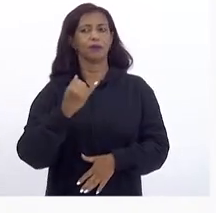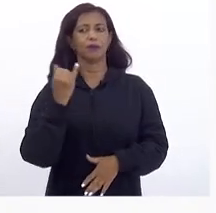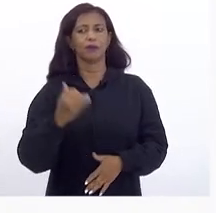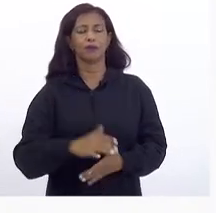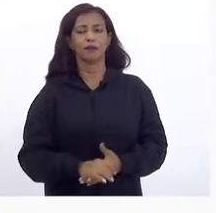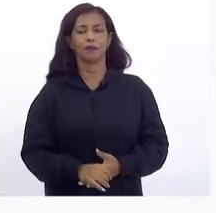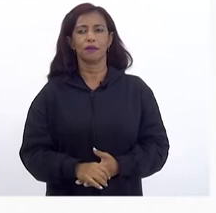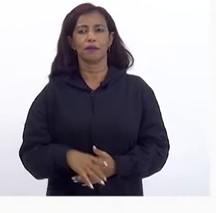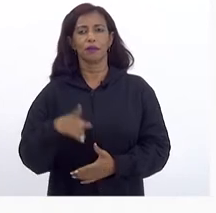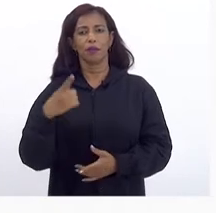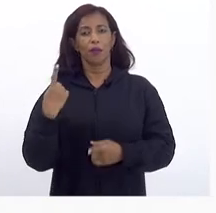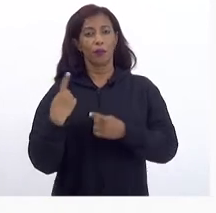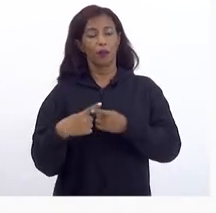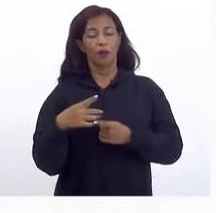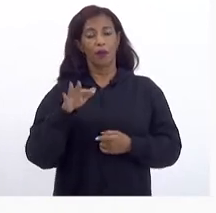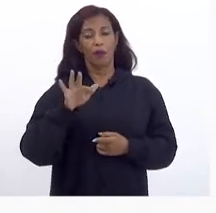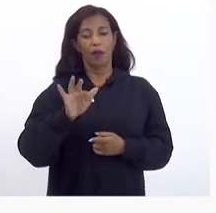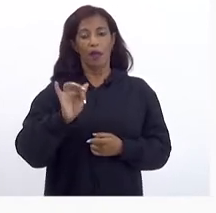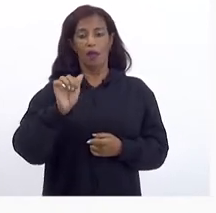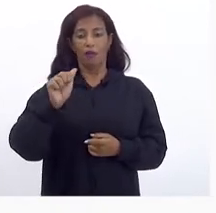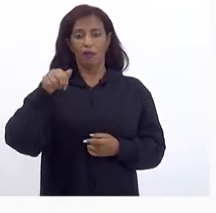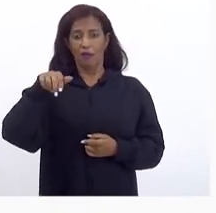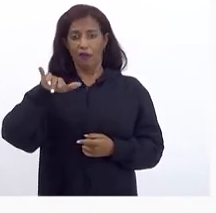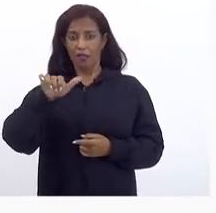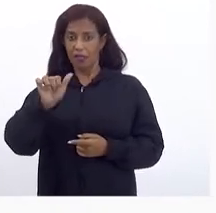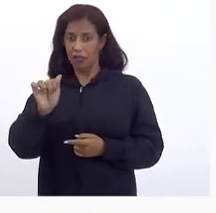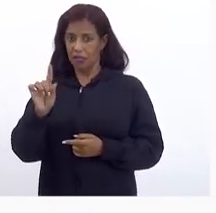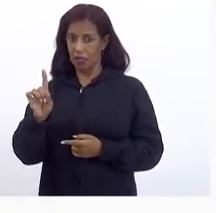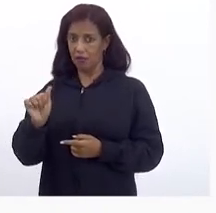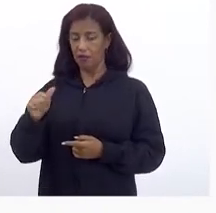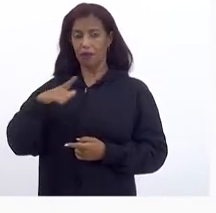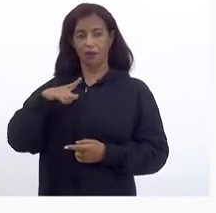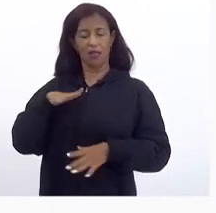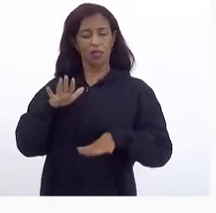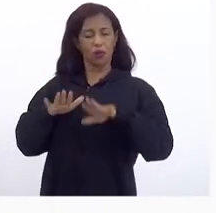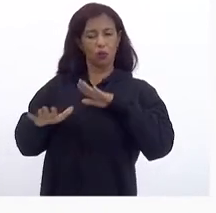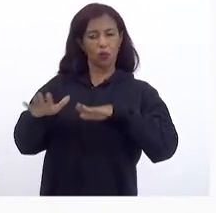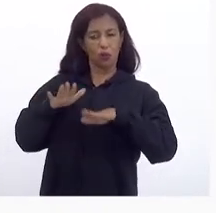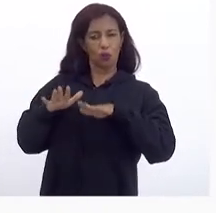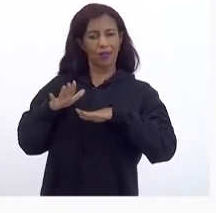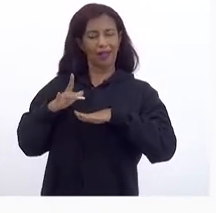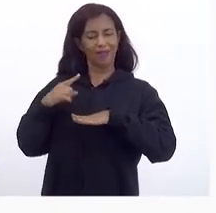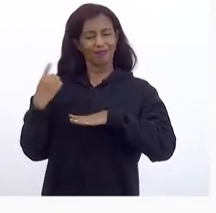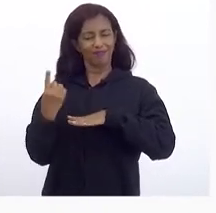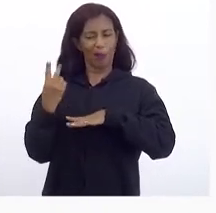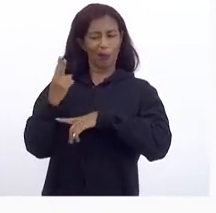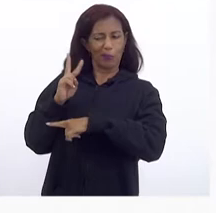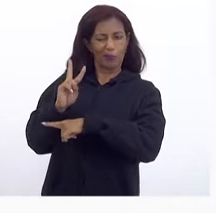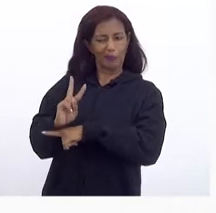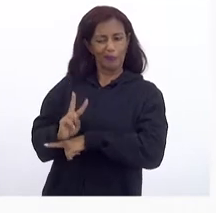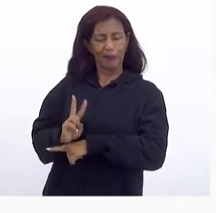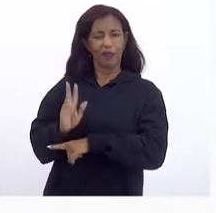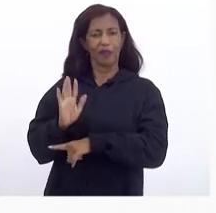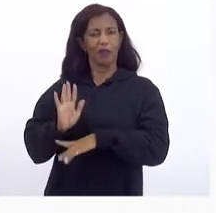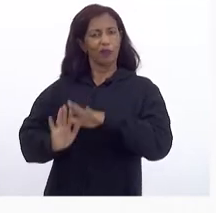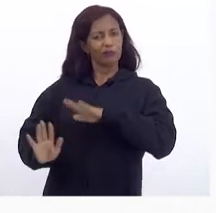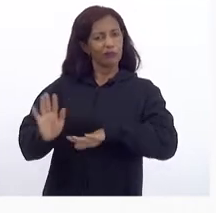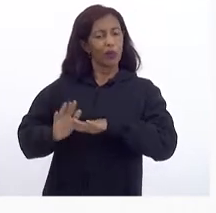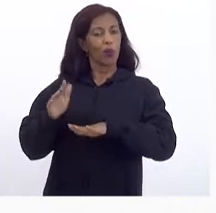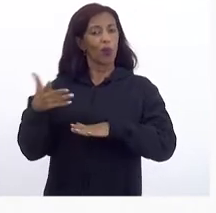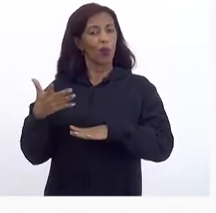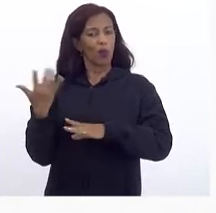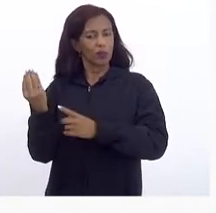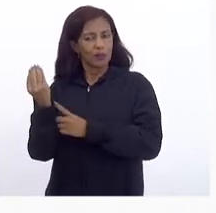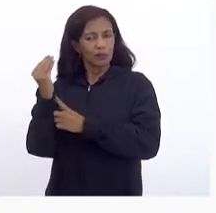A fazenda Sempre tem Esse princípio Nós somos Sempre muito Conservadores Cautelosos Quando a gente